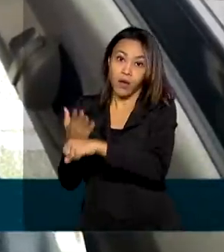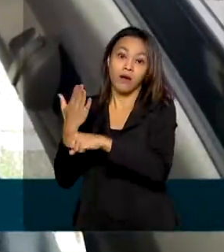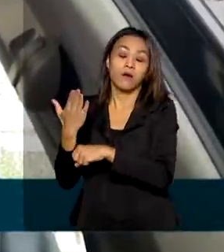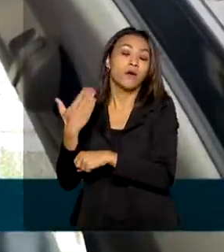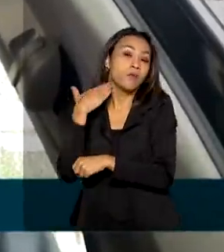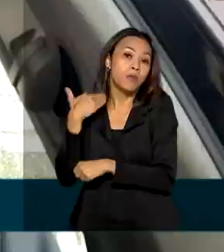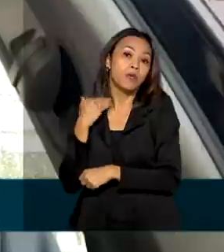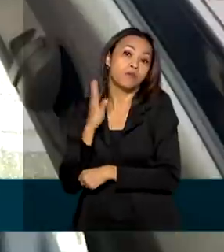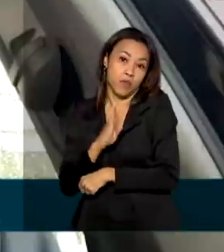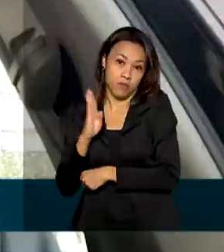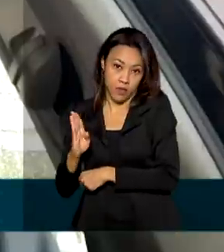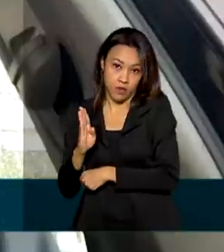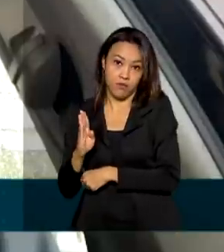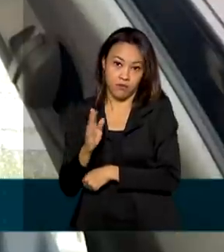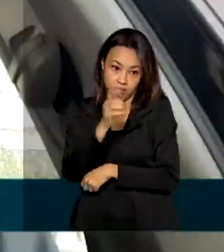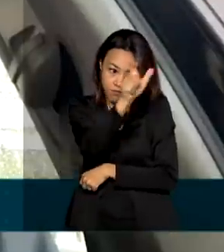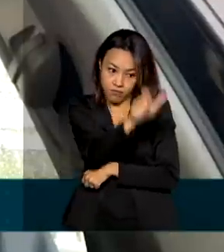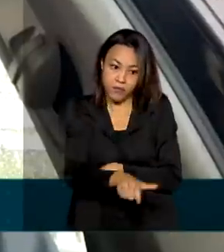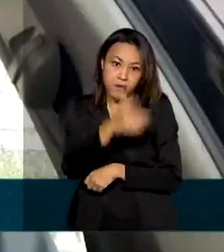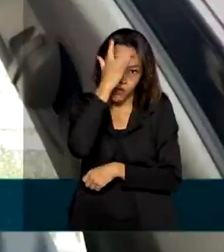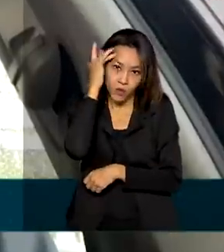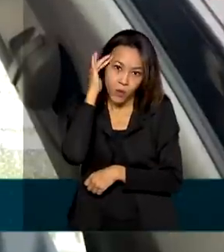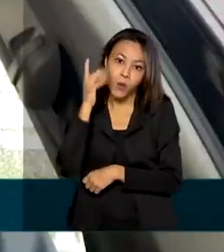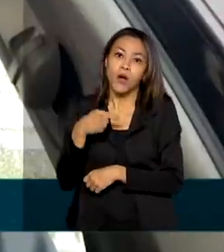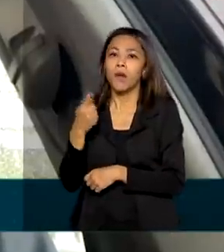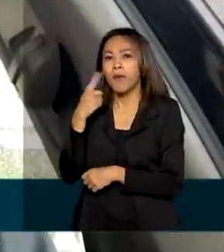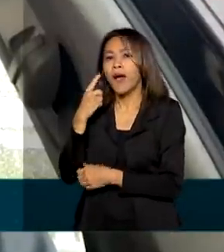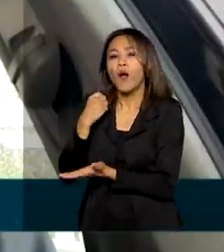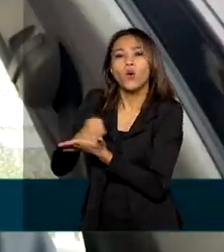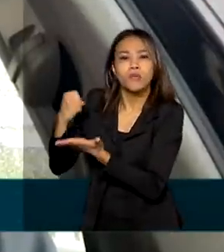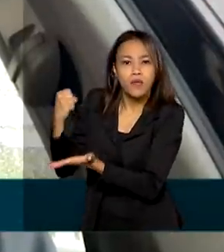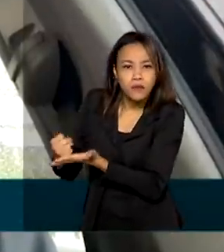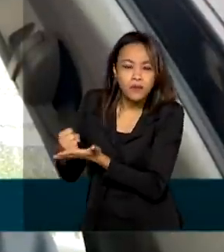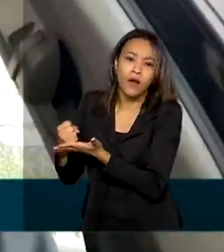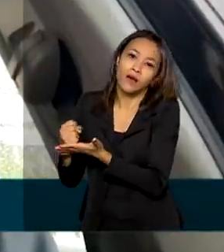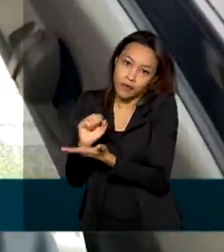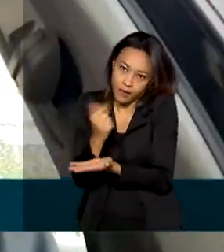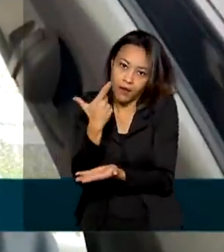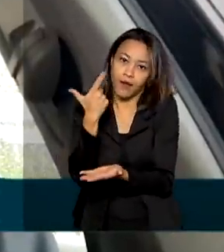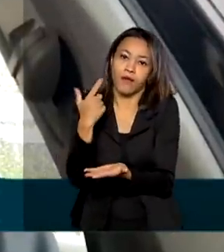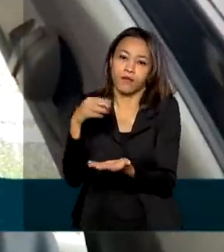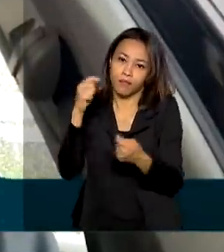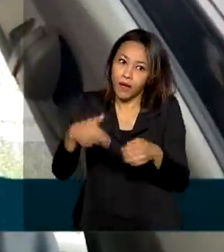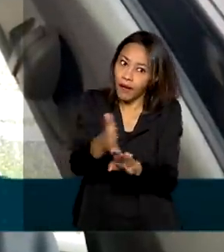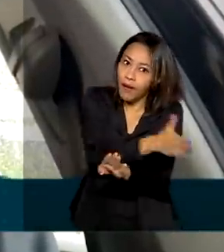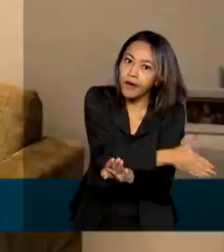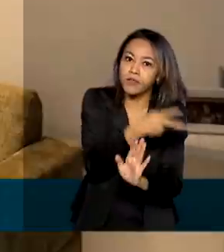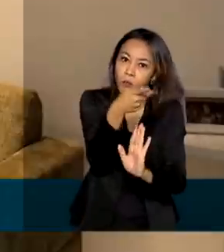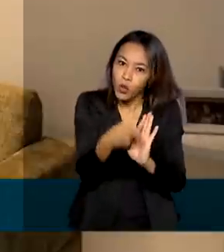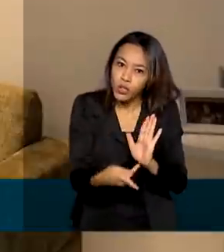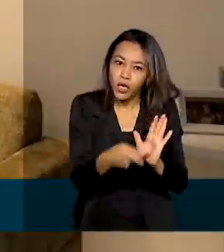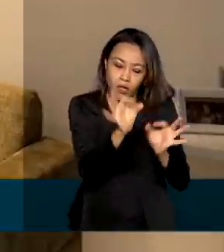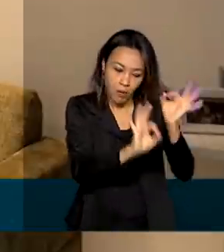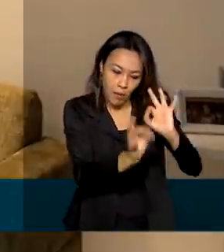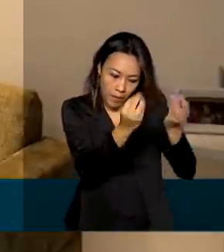Banco do Brasil para fazer as contratações. É lógico que tem que fazer os projetos e tudo mais.